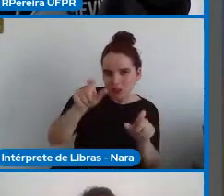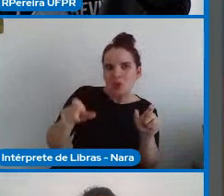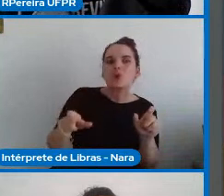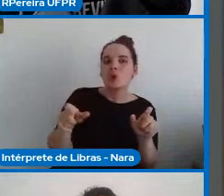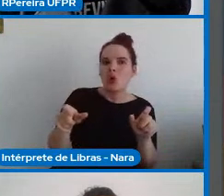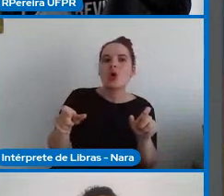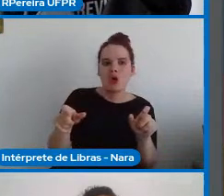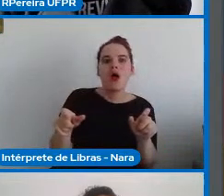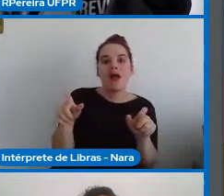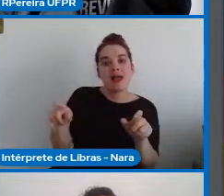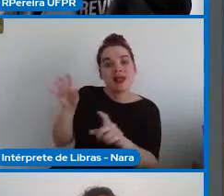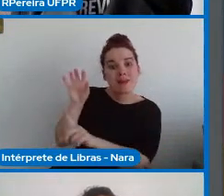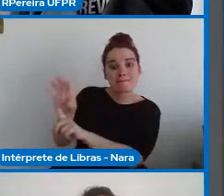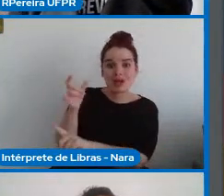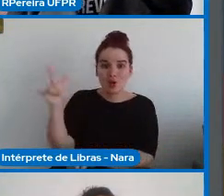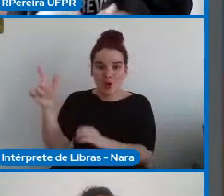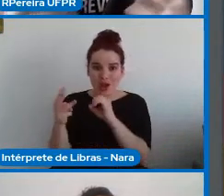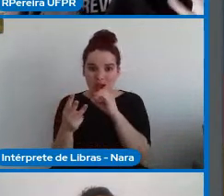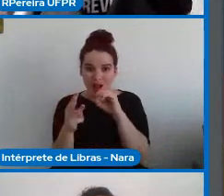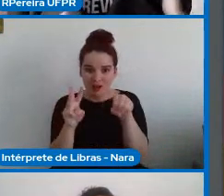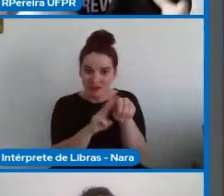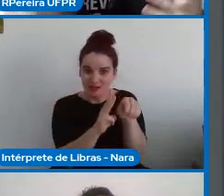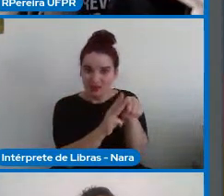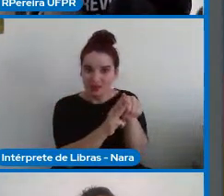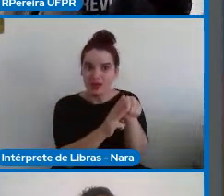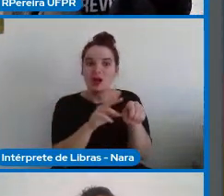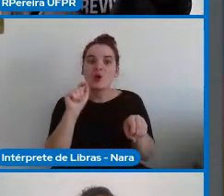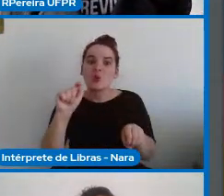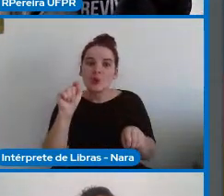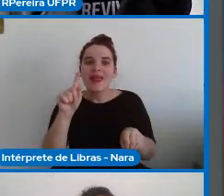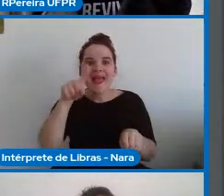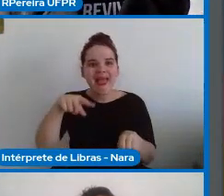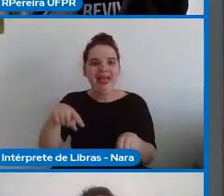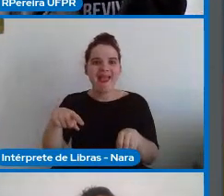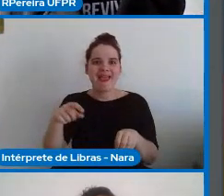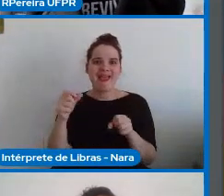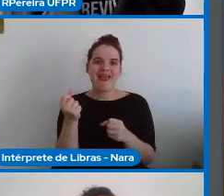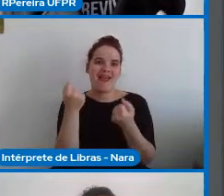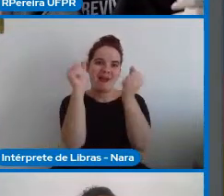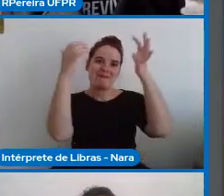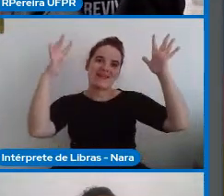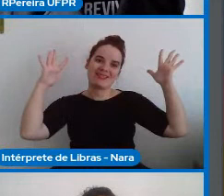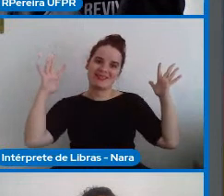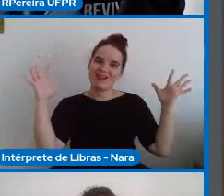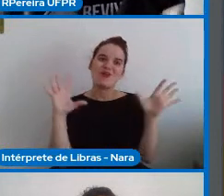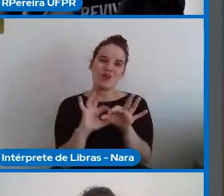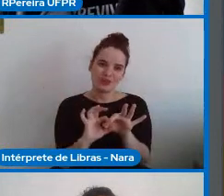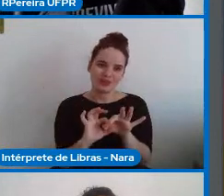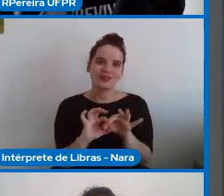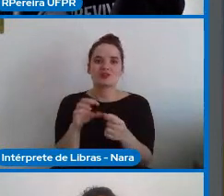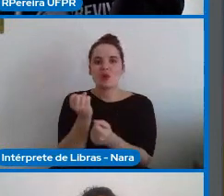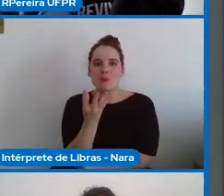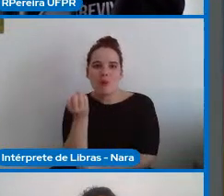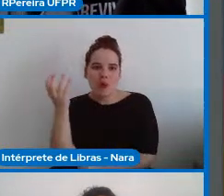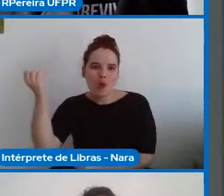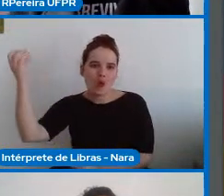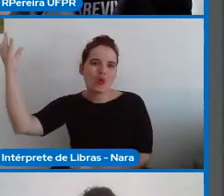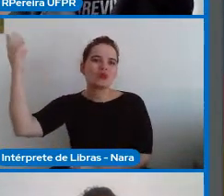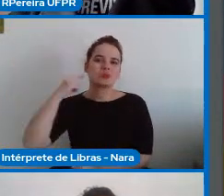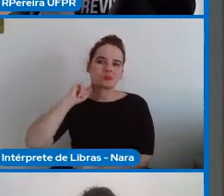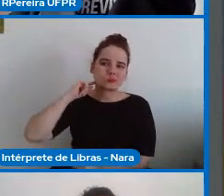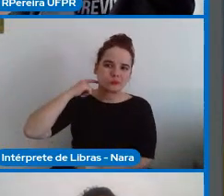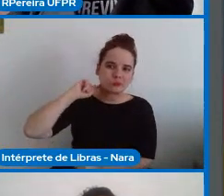totalmente relacionado às nossas questões ambientais, a poluição que os nossos